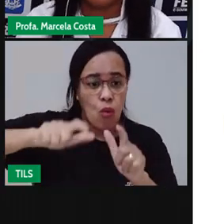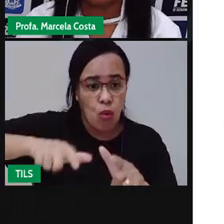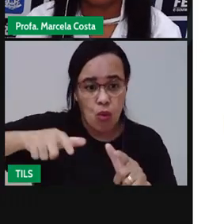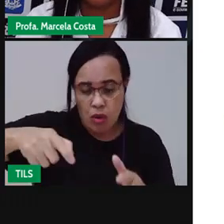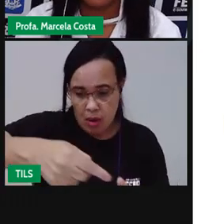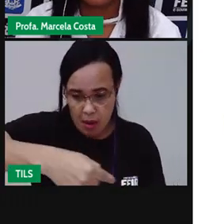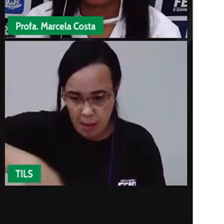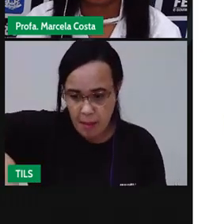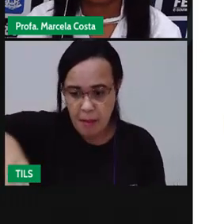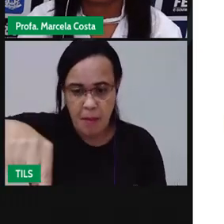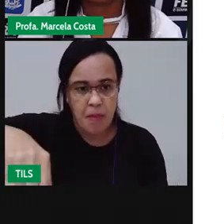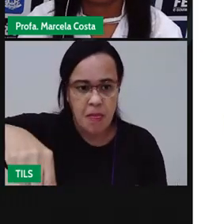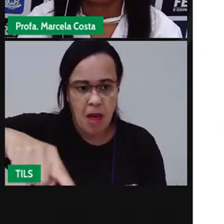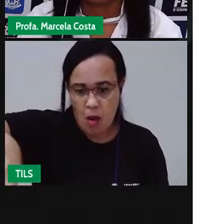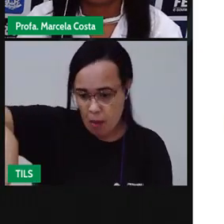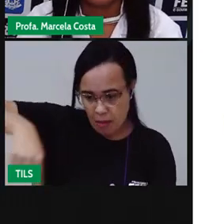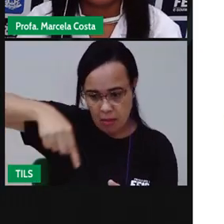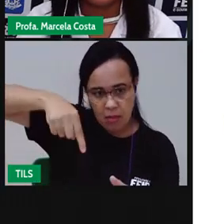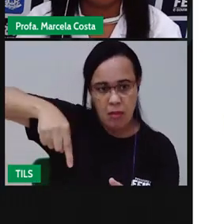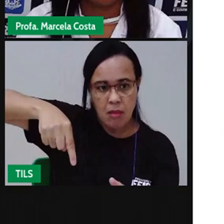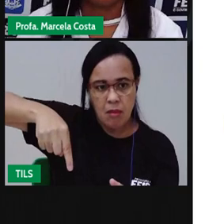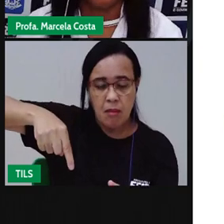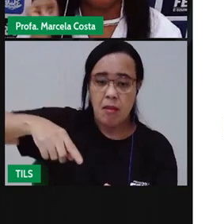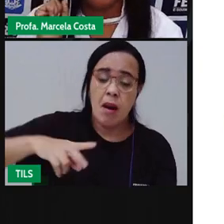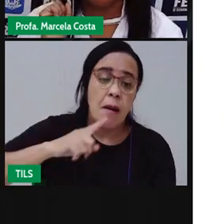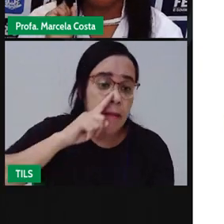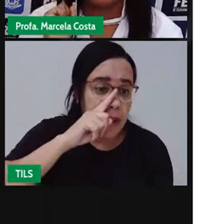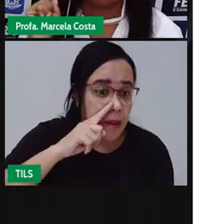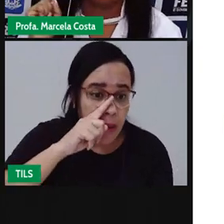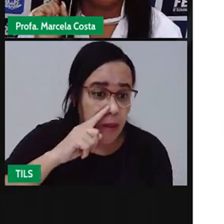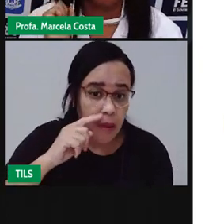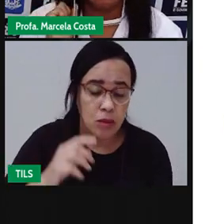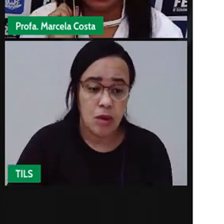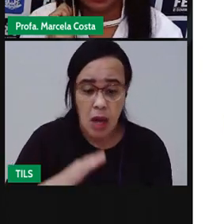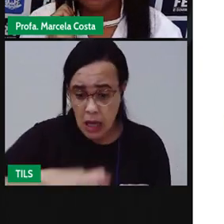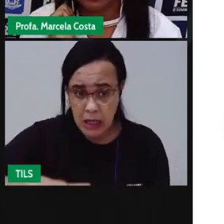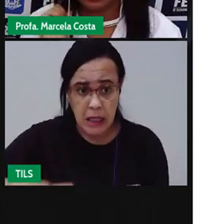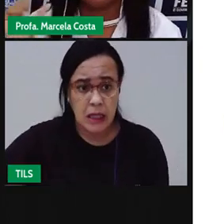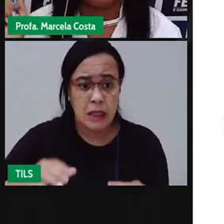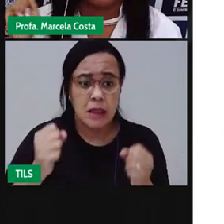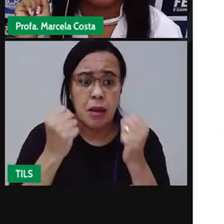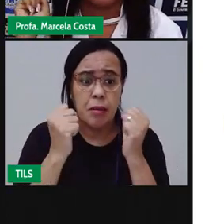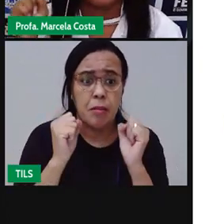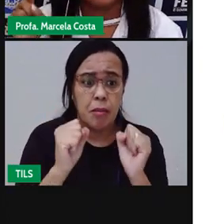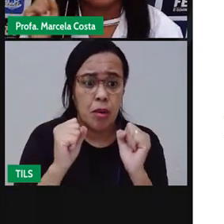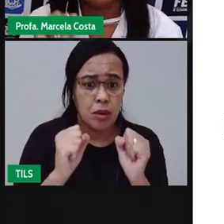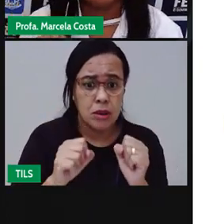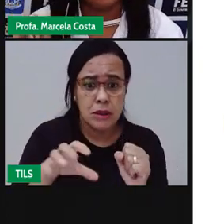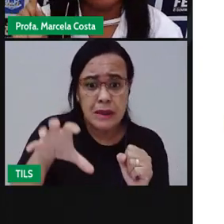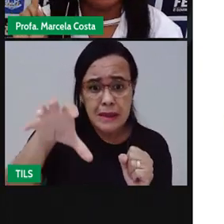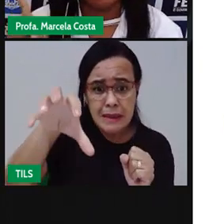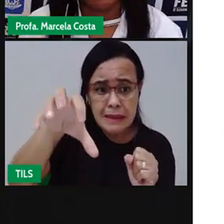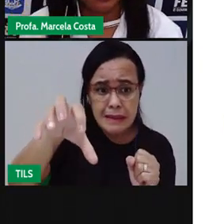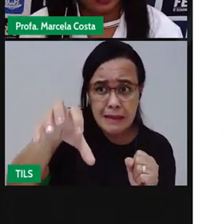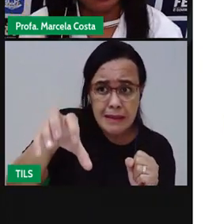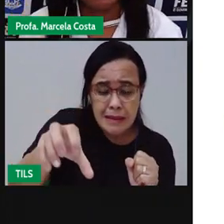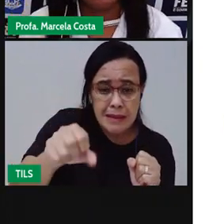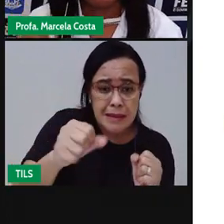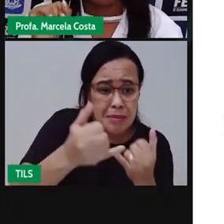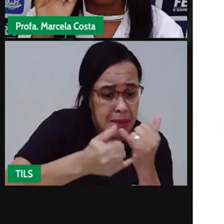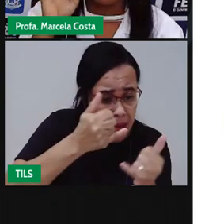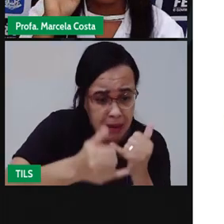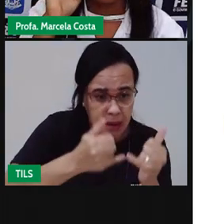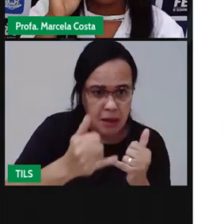sofra queimaduras. Então, primeira coisa, não mexer em fogão. Criança não pode mexer no